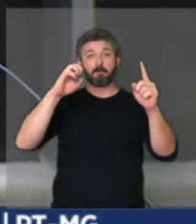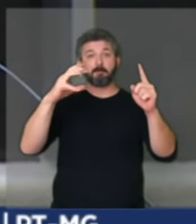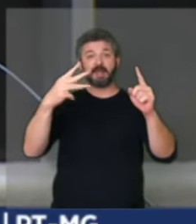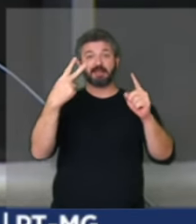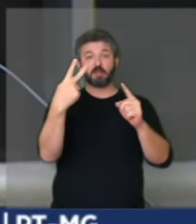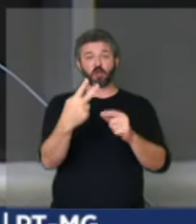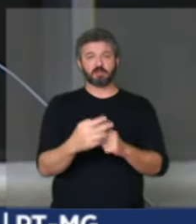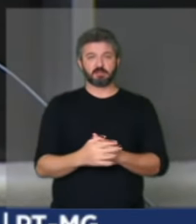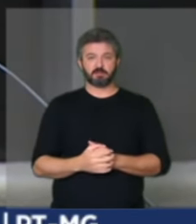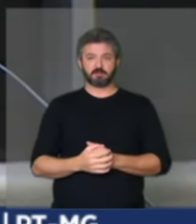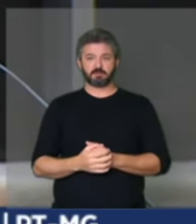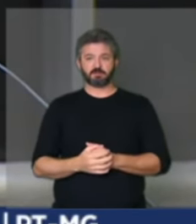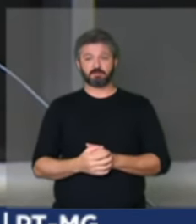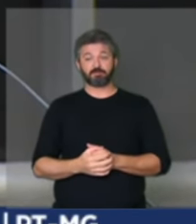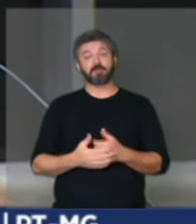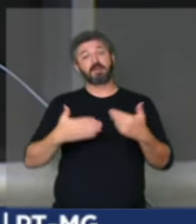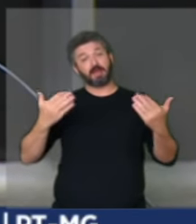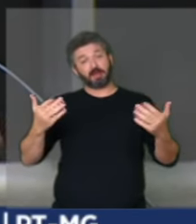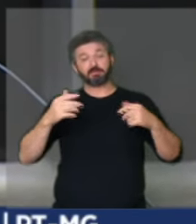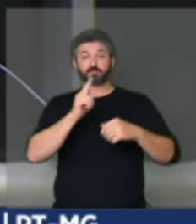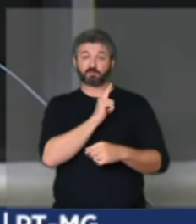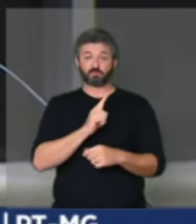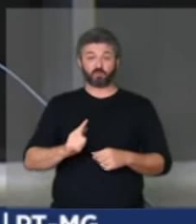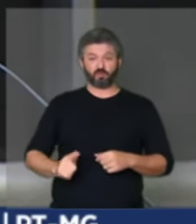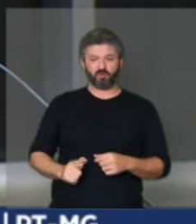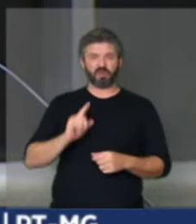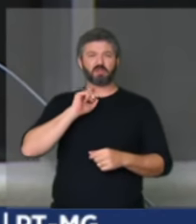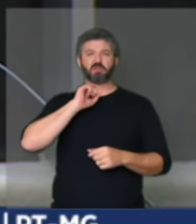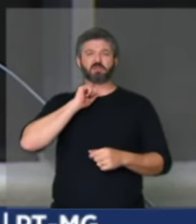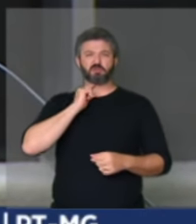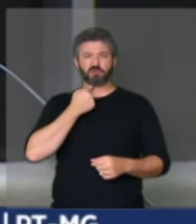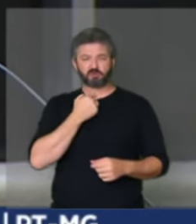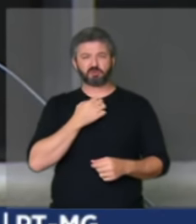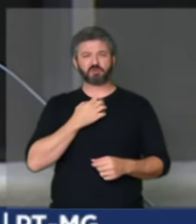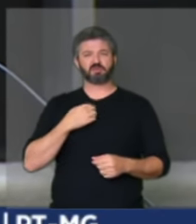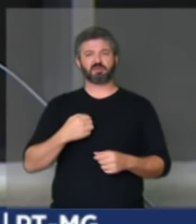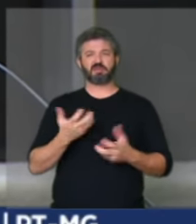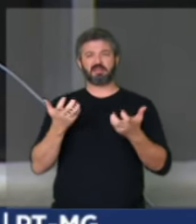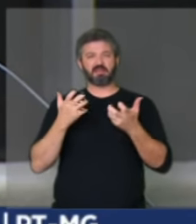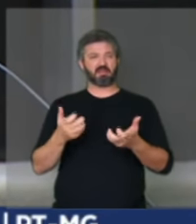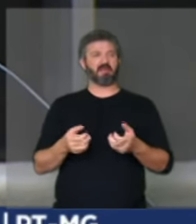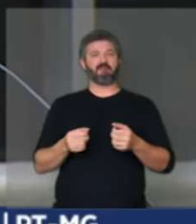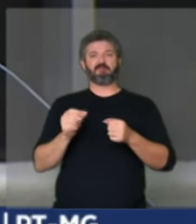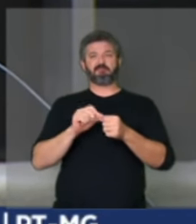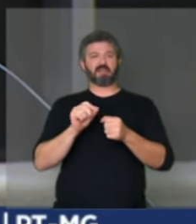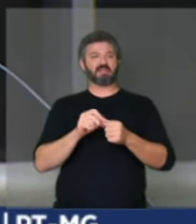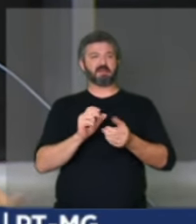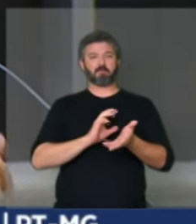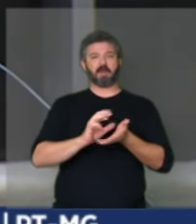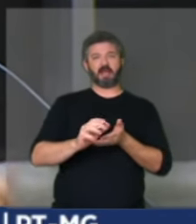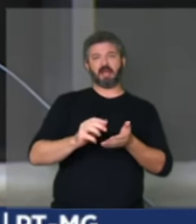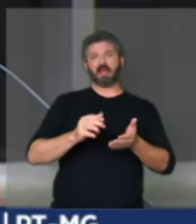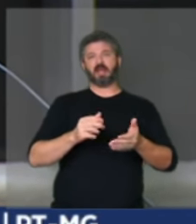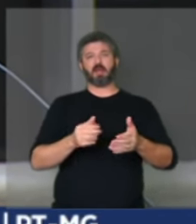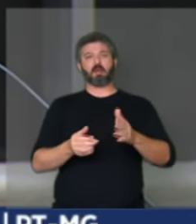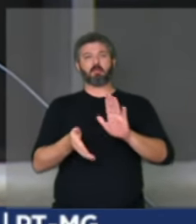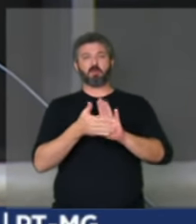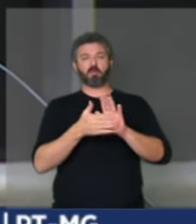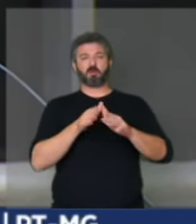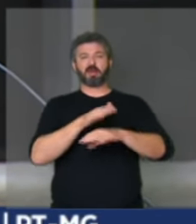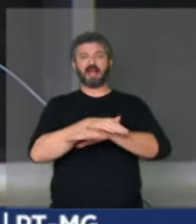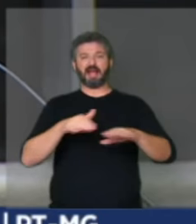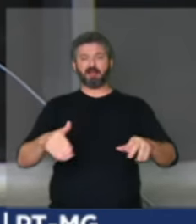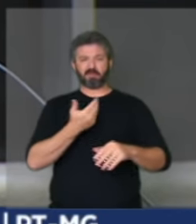enquanto isso esse governo desmoralizado querendo bancar proposta aqui para destruir o Estado